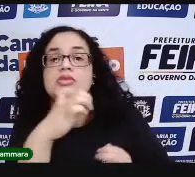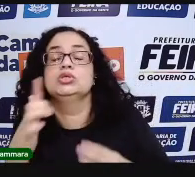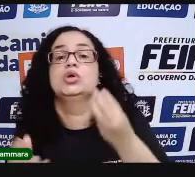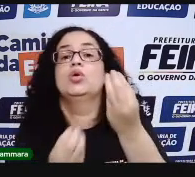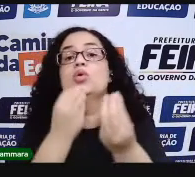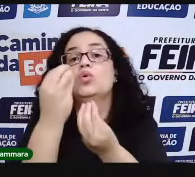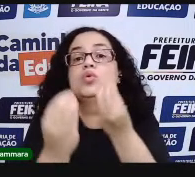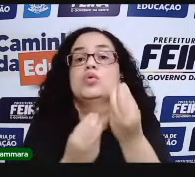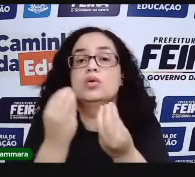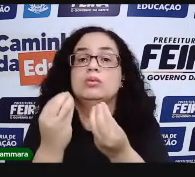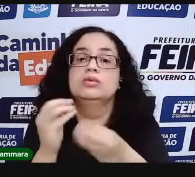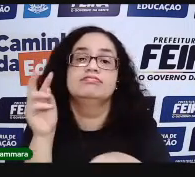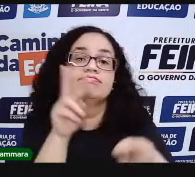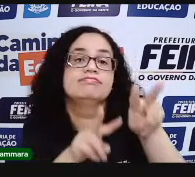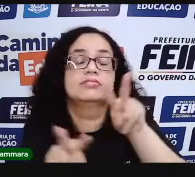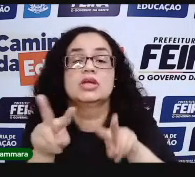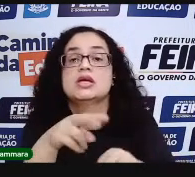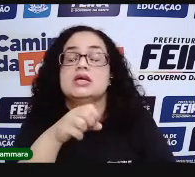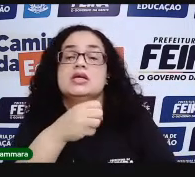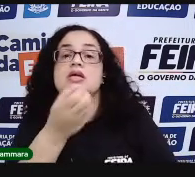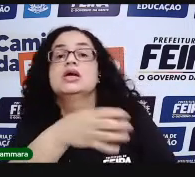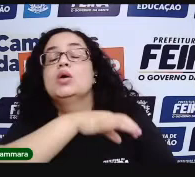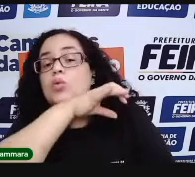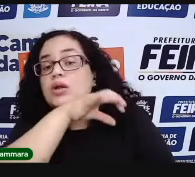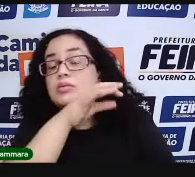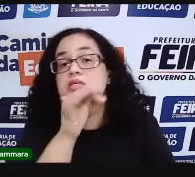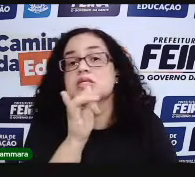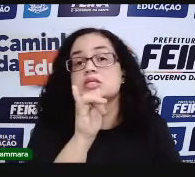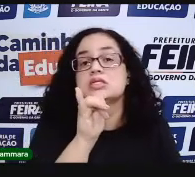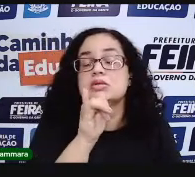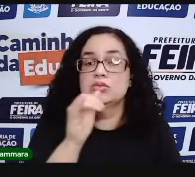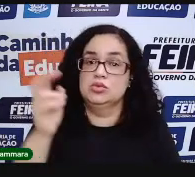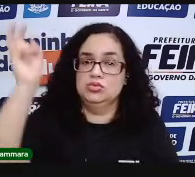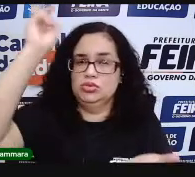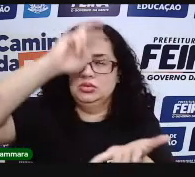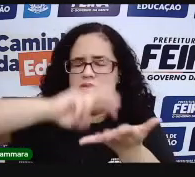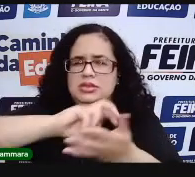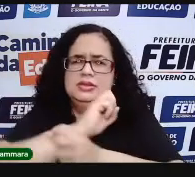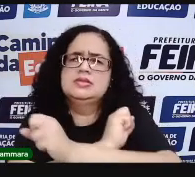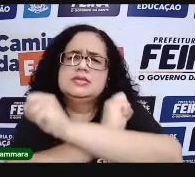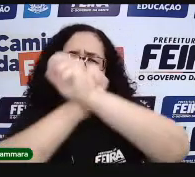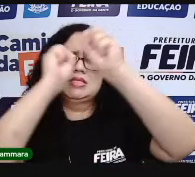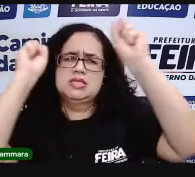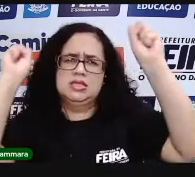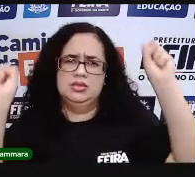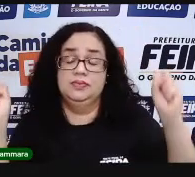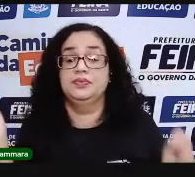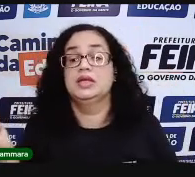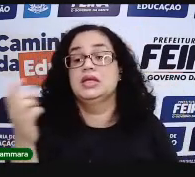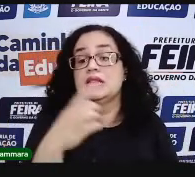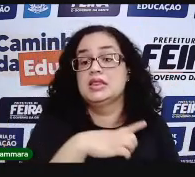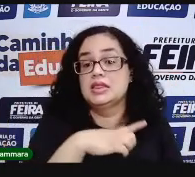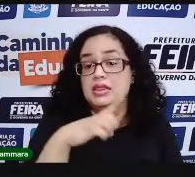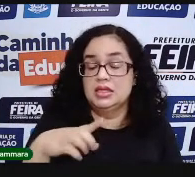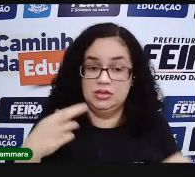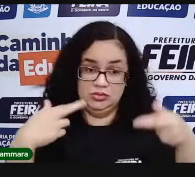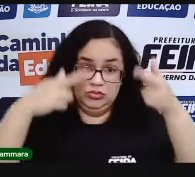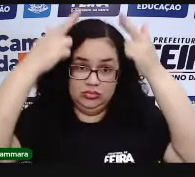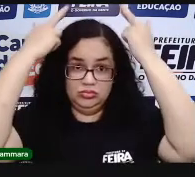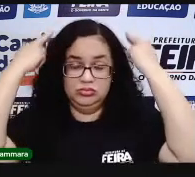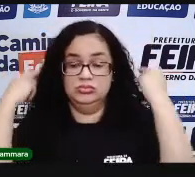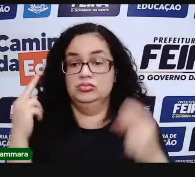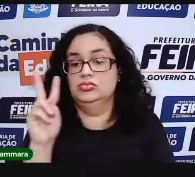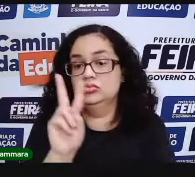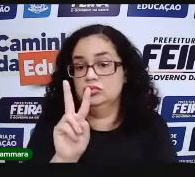não tinha nenhuma forma de controlar a quantidade de animais, por exemplo. Então, de manhã, cedo, né? Temos aí um